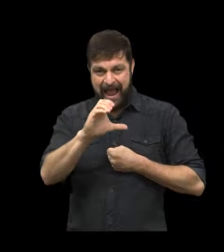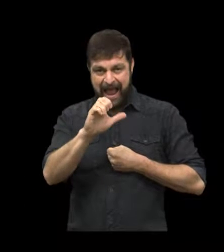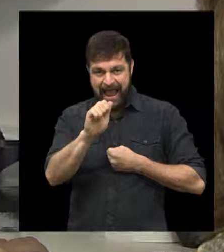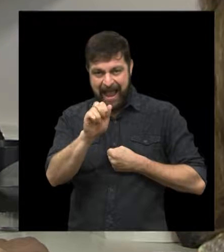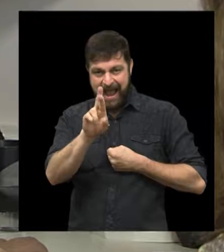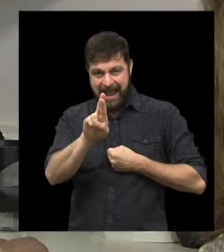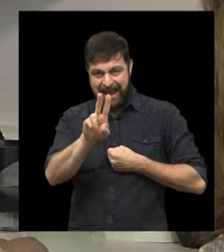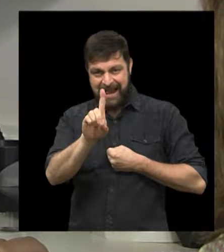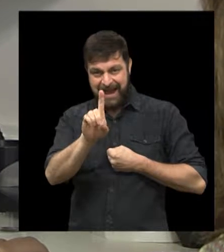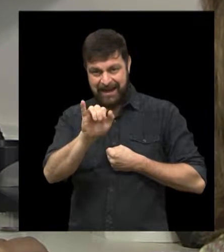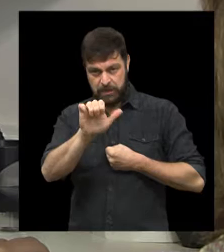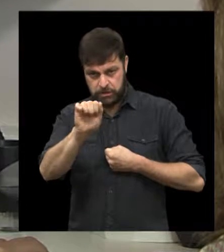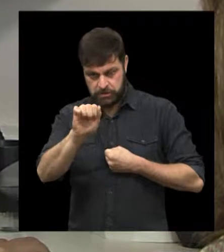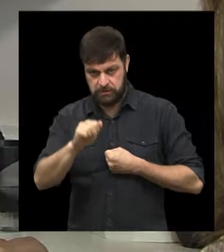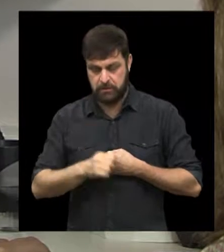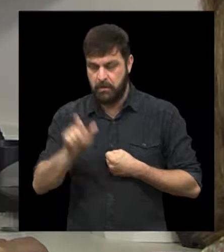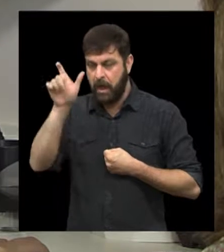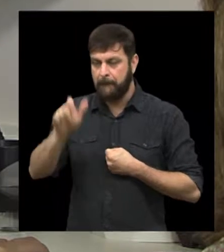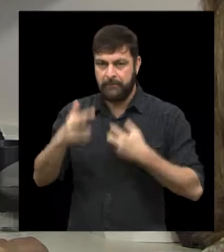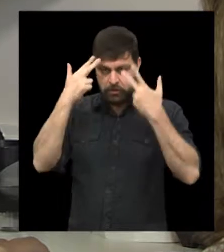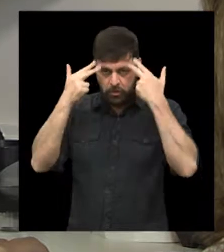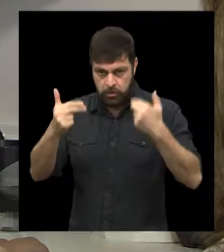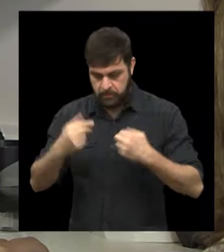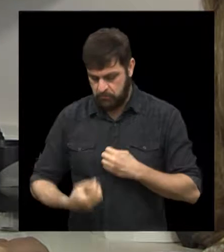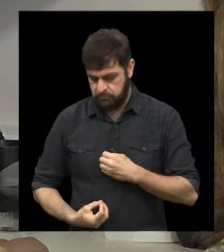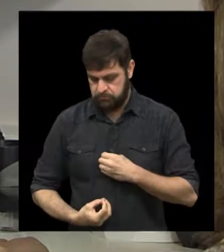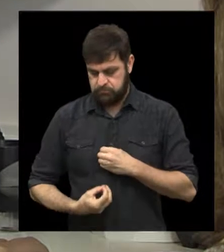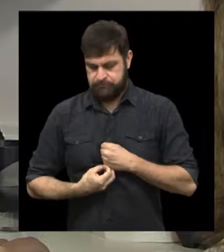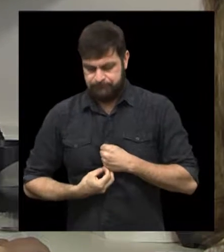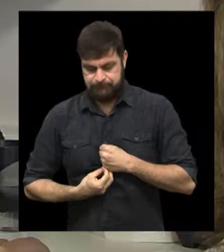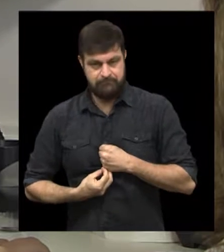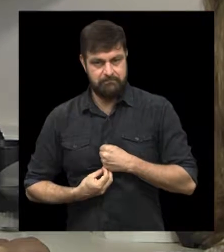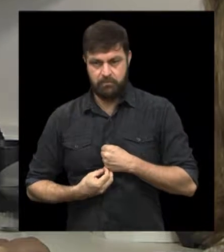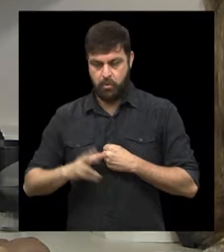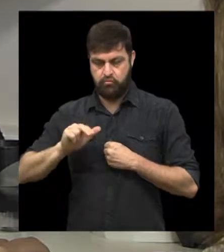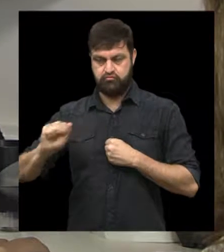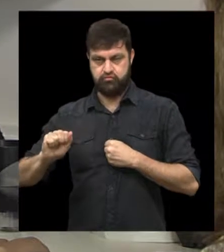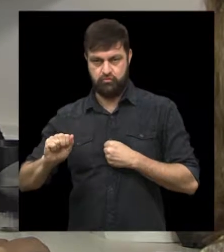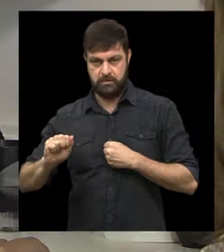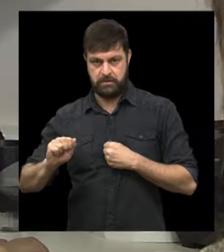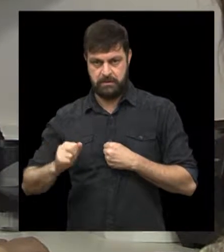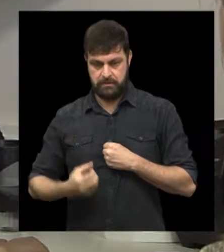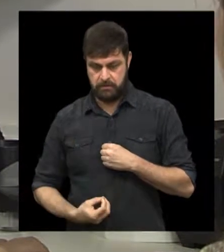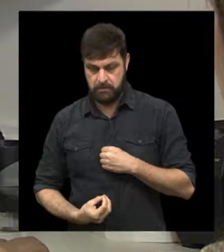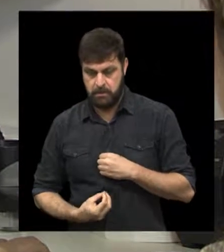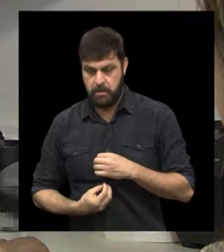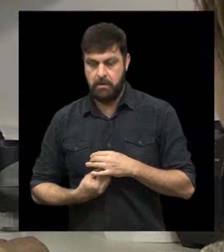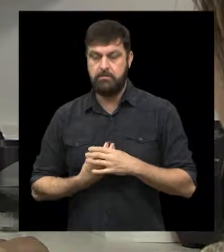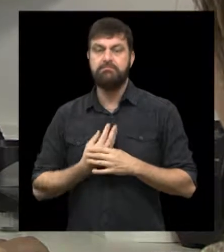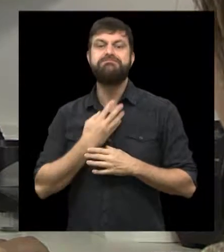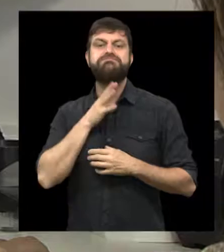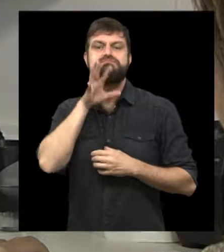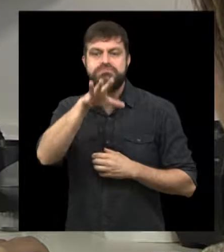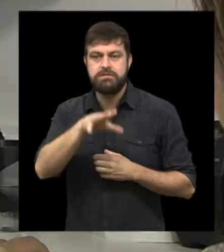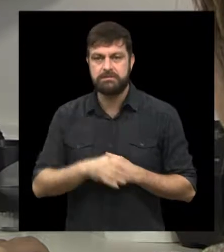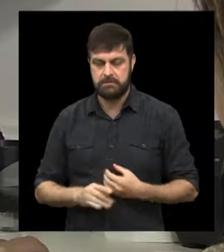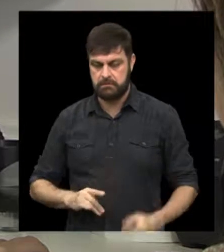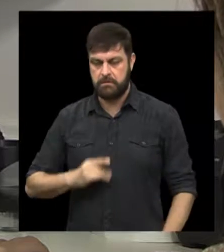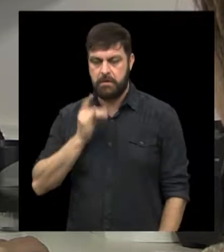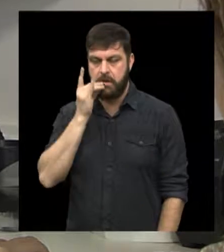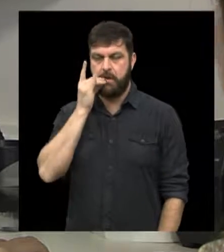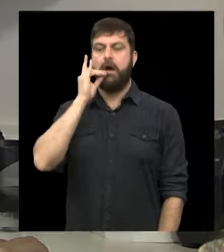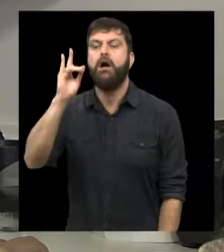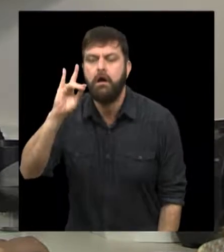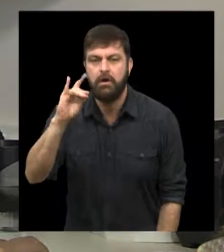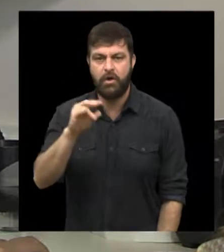cárdia. Então, numa situação de normalidade, o ar que está aqui, ele não passa lá para cima. Ele só passa quando existe um famoso arroto,